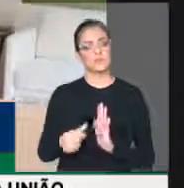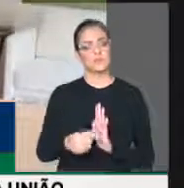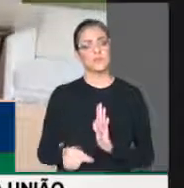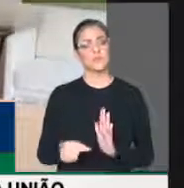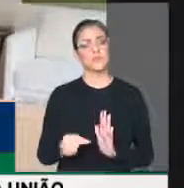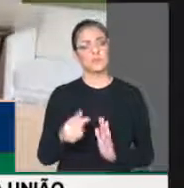emenda do Partido Novo.